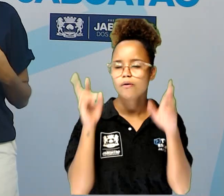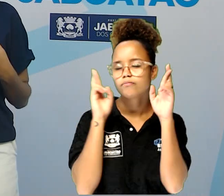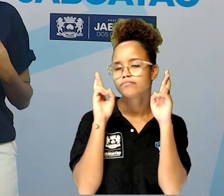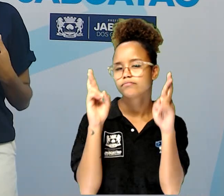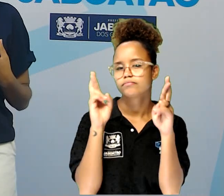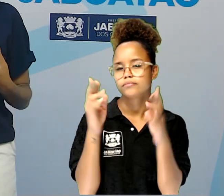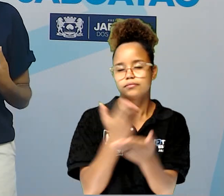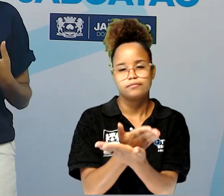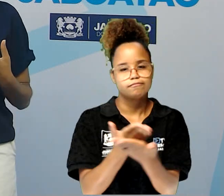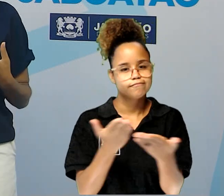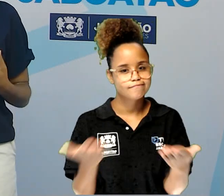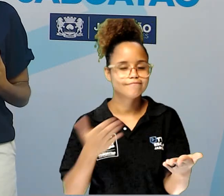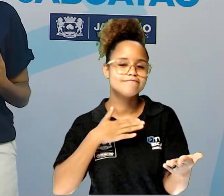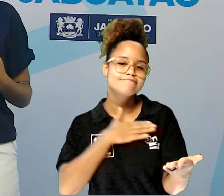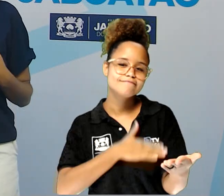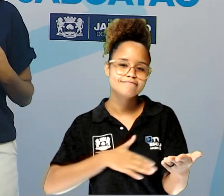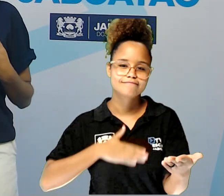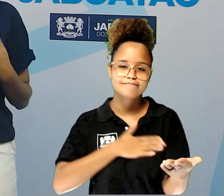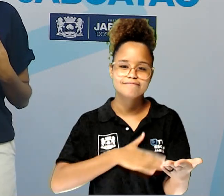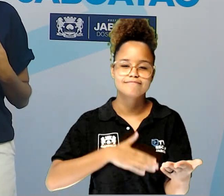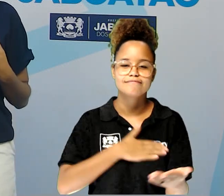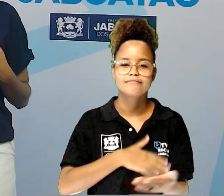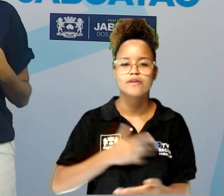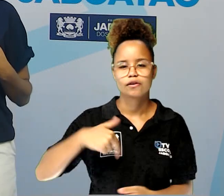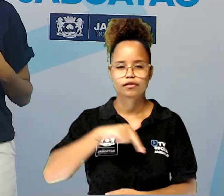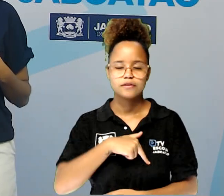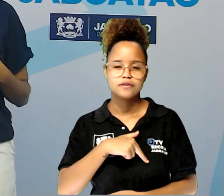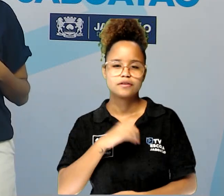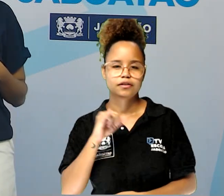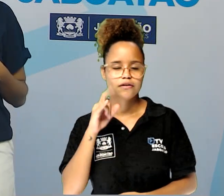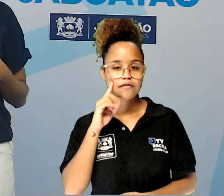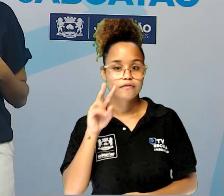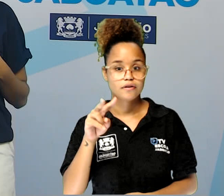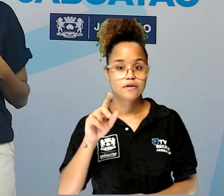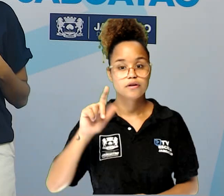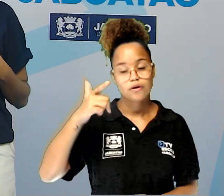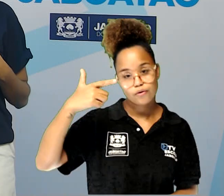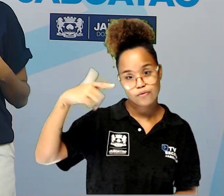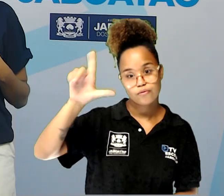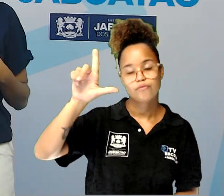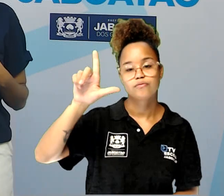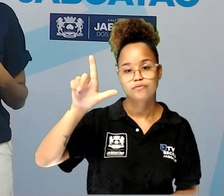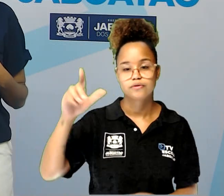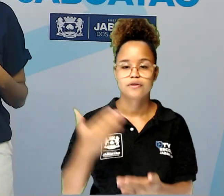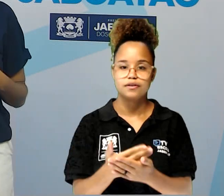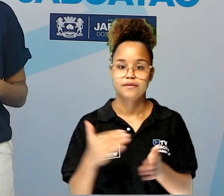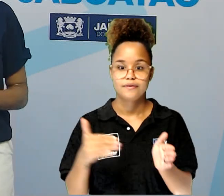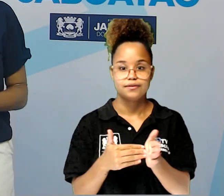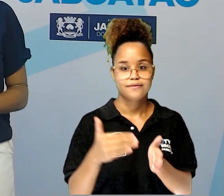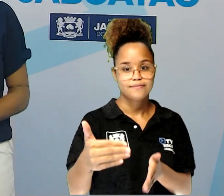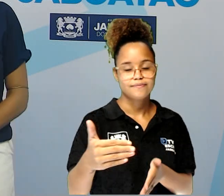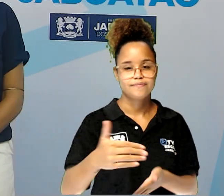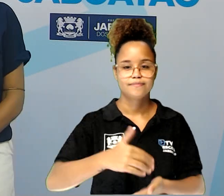muito que vocês tenham gostado A gente se vê numa próxima oportunidade e até lá!